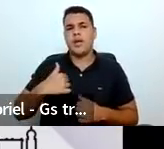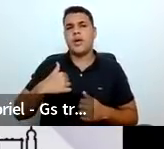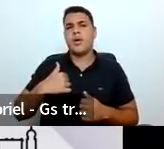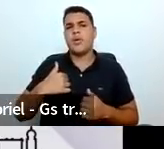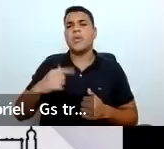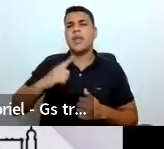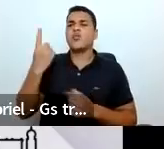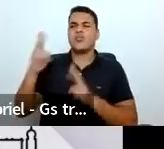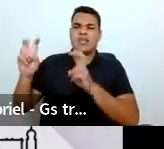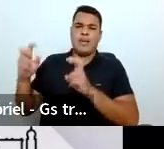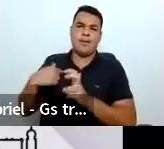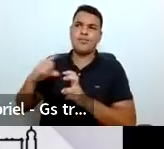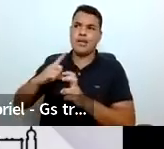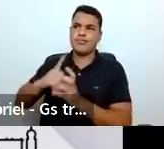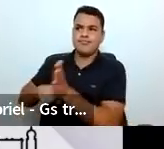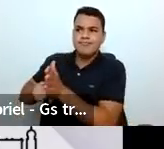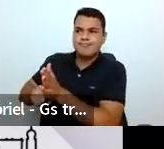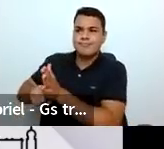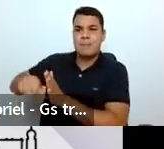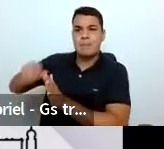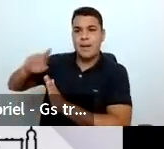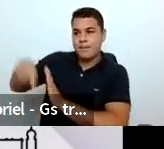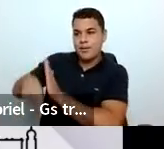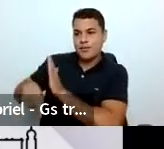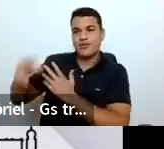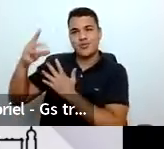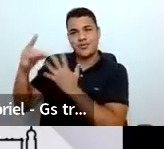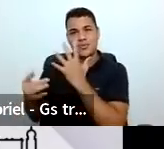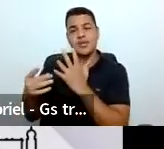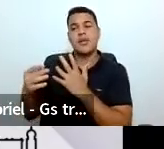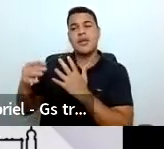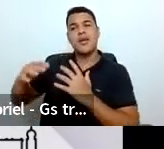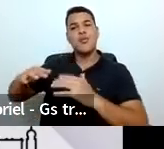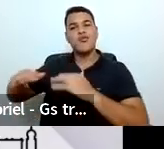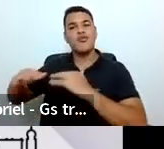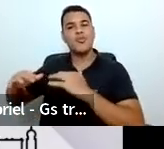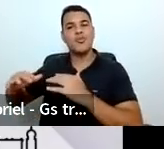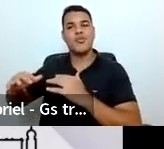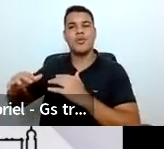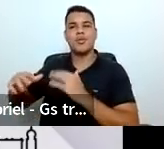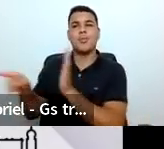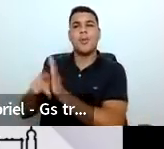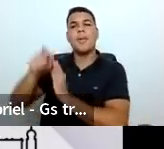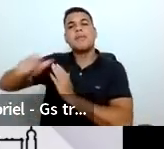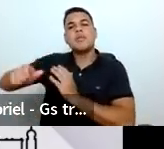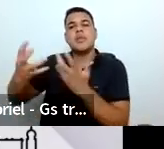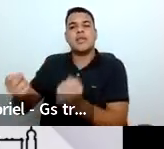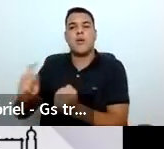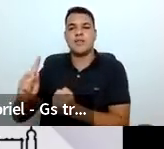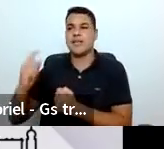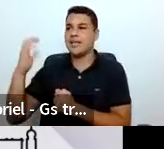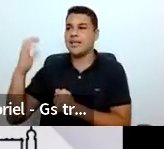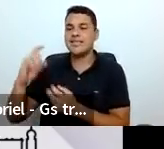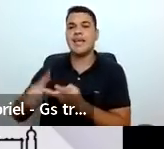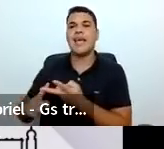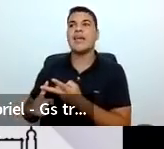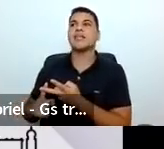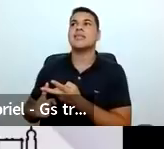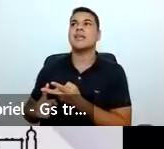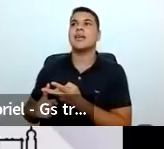trabalhado muito, a questão dos movimentos, dos negacionistas, dos movimentos